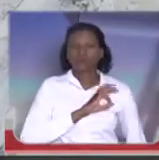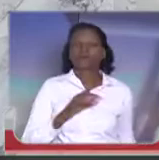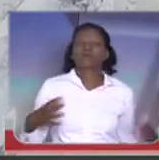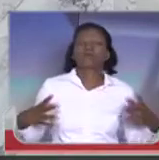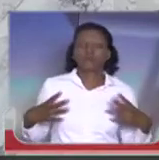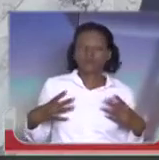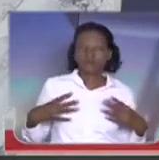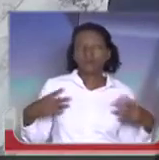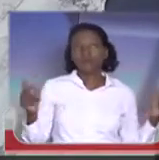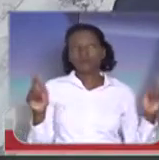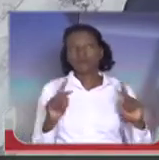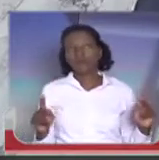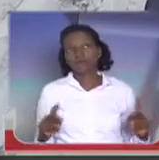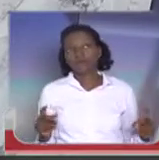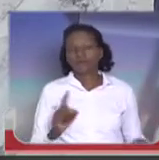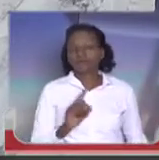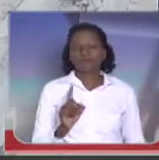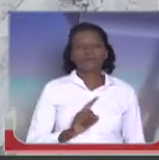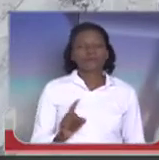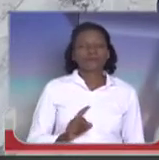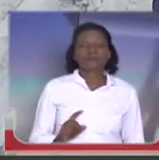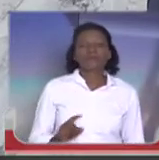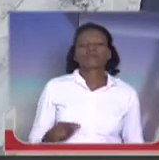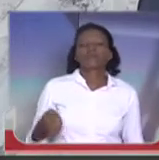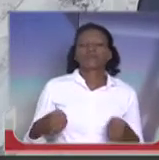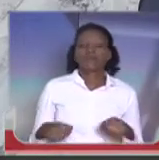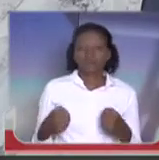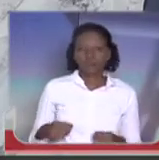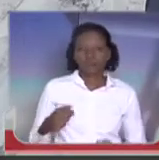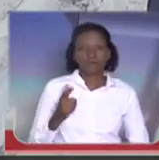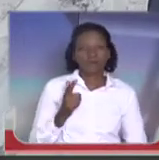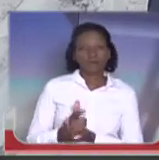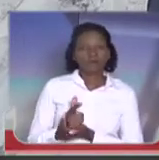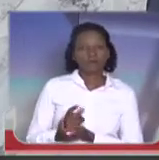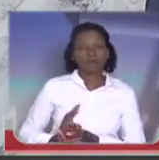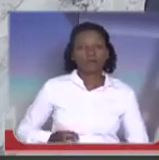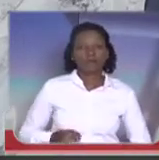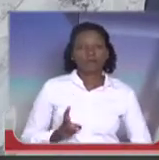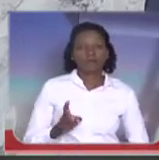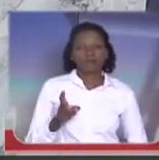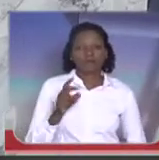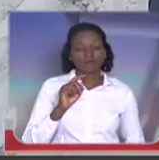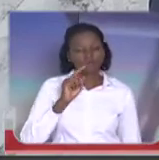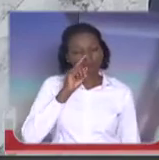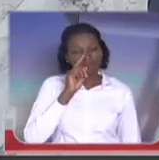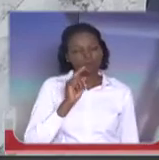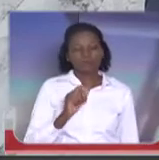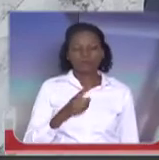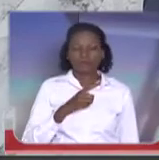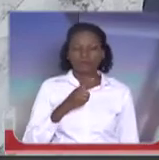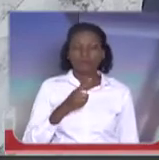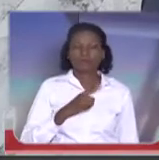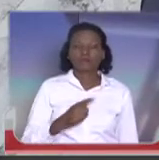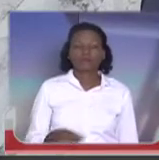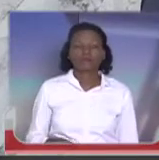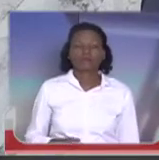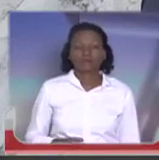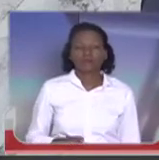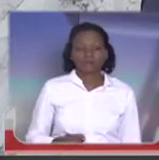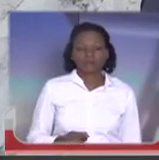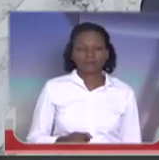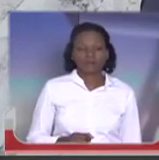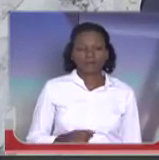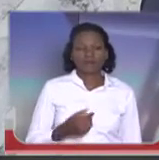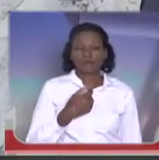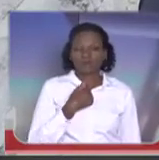mas hoje o policial militar, mesmo de folga, é obrigado a andar armado. Obrigado a andar armado. Para senhores terem uma ideia, eu